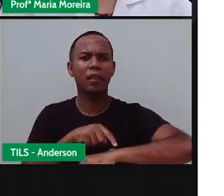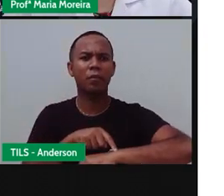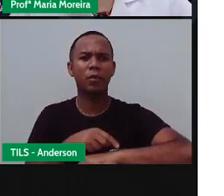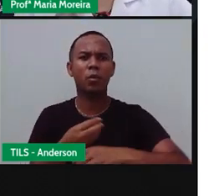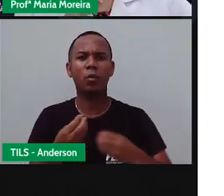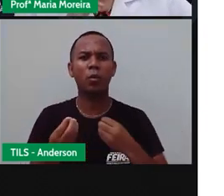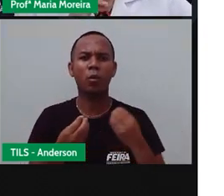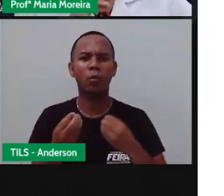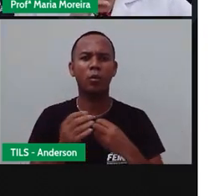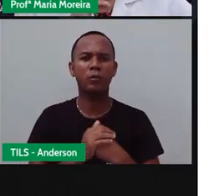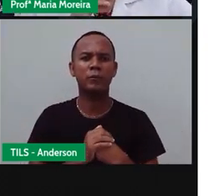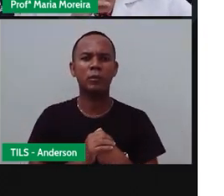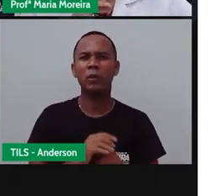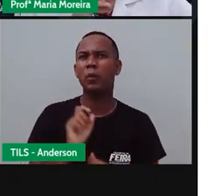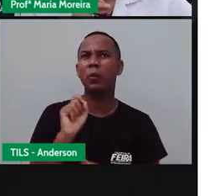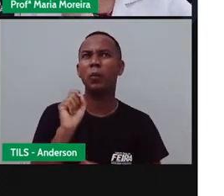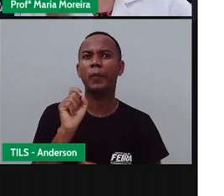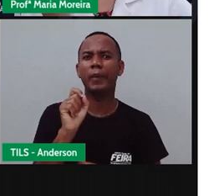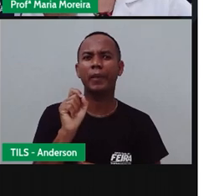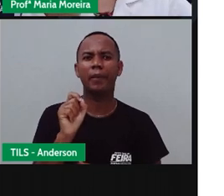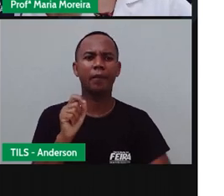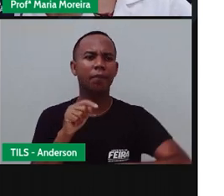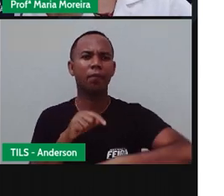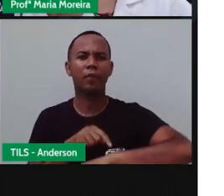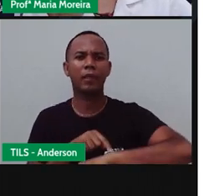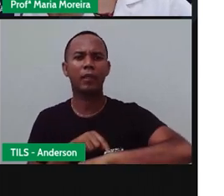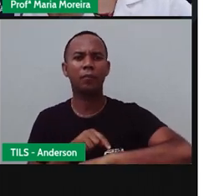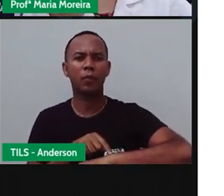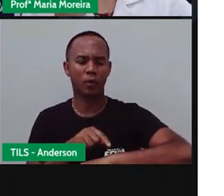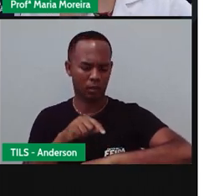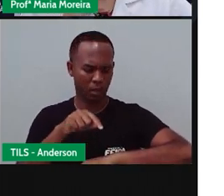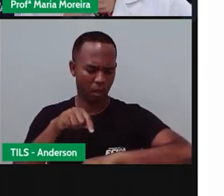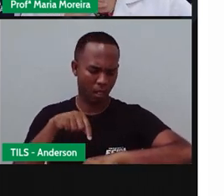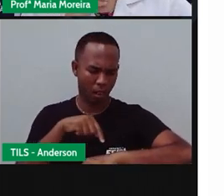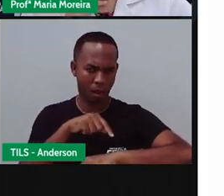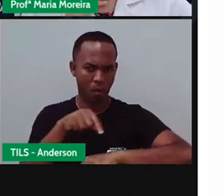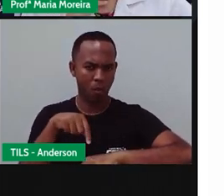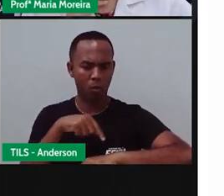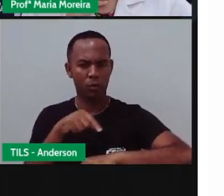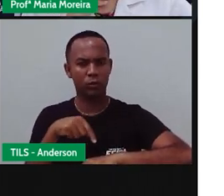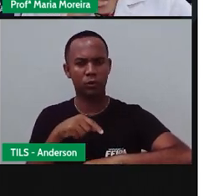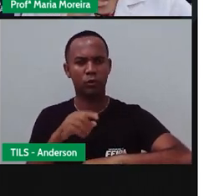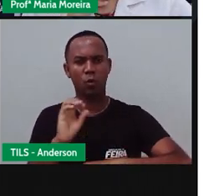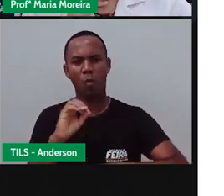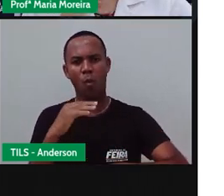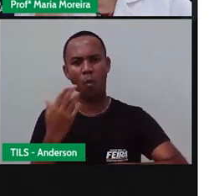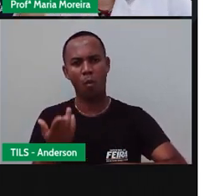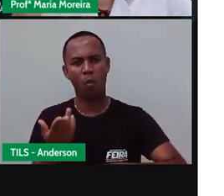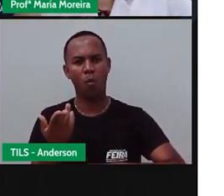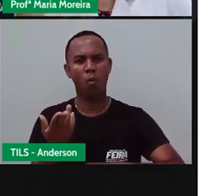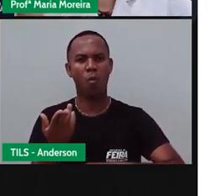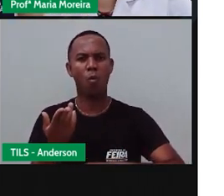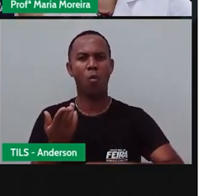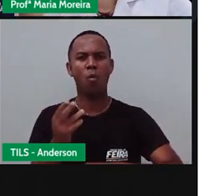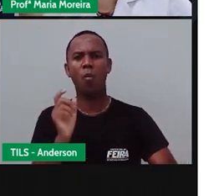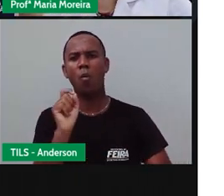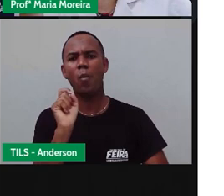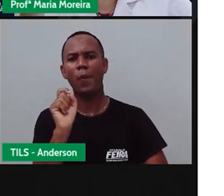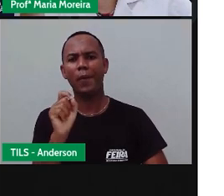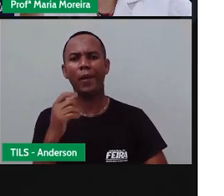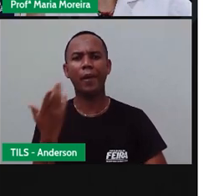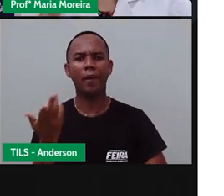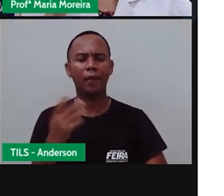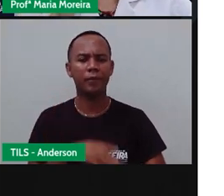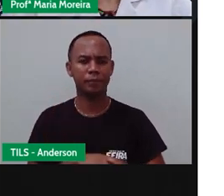Poxa, o que será que é o tempo? O tempo é relógio? O tempo é calendário? O que será que é o